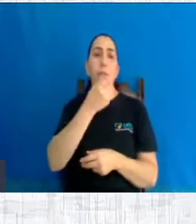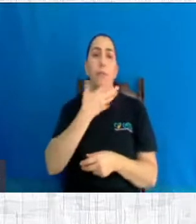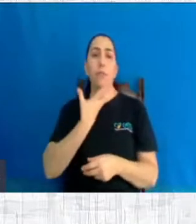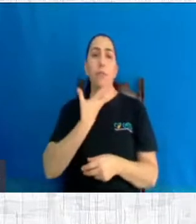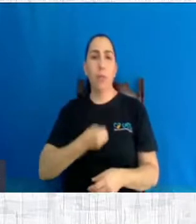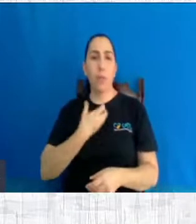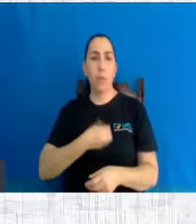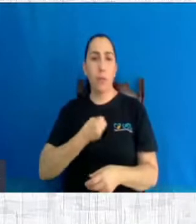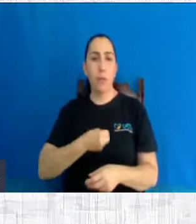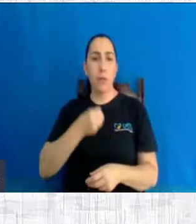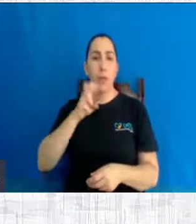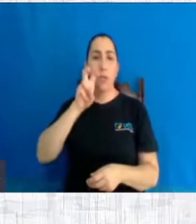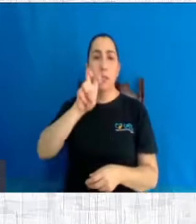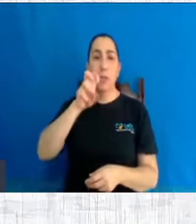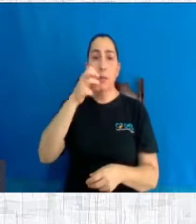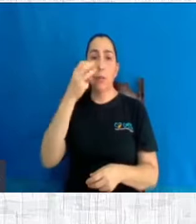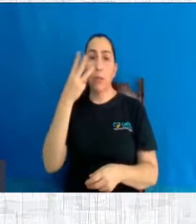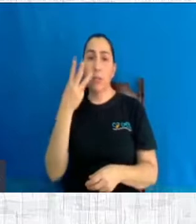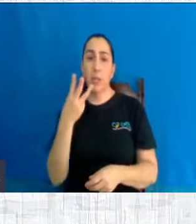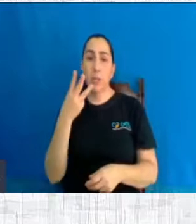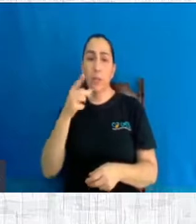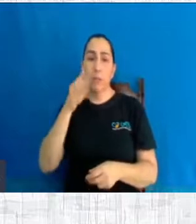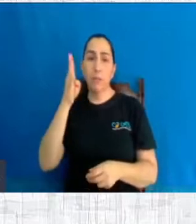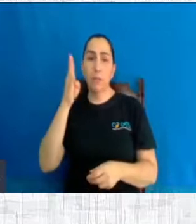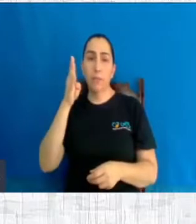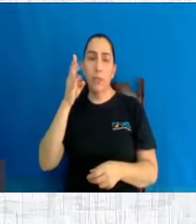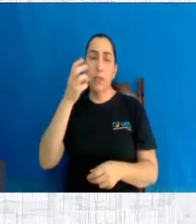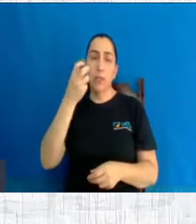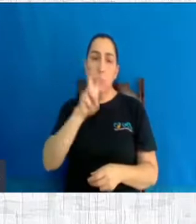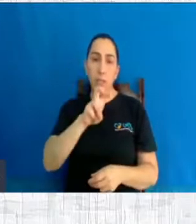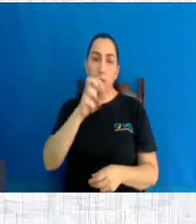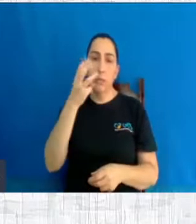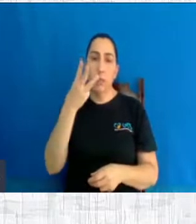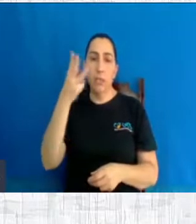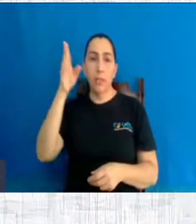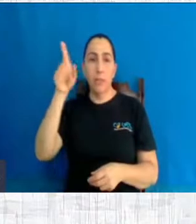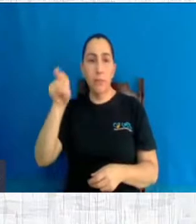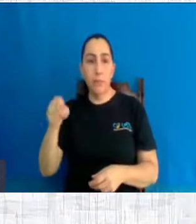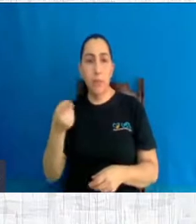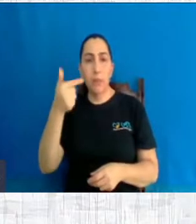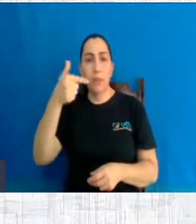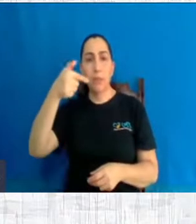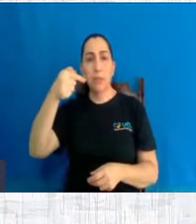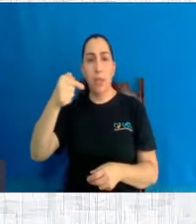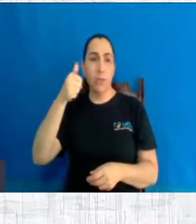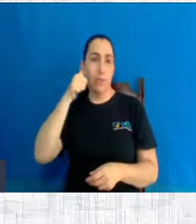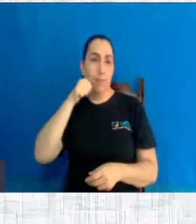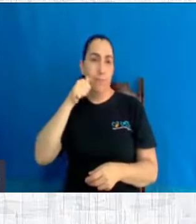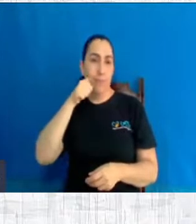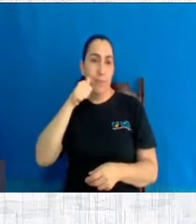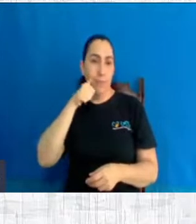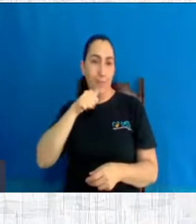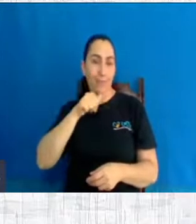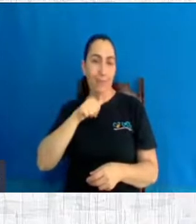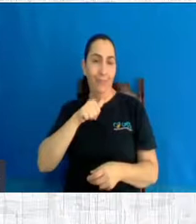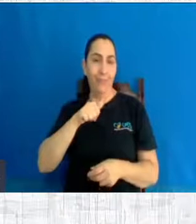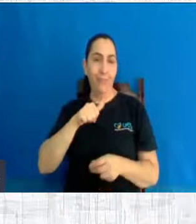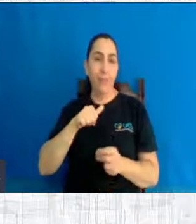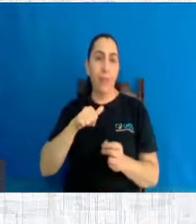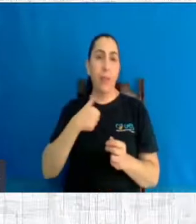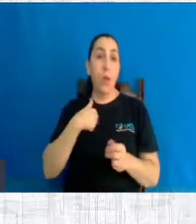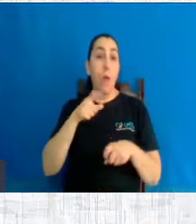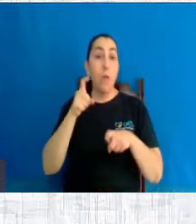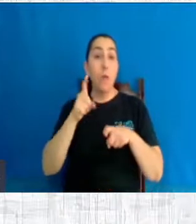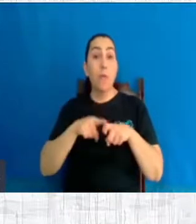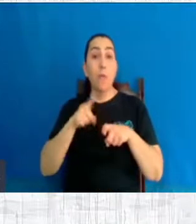53,7 para cada mil mulheres em idade fértil. E hoje está aumentado muito entre jovens e adolescentes. O pessoal, os médicos estão